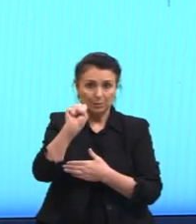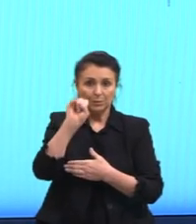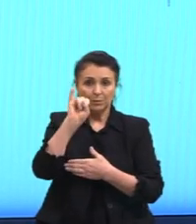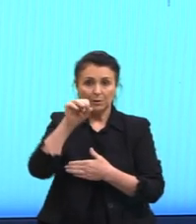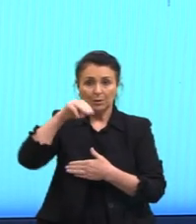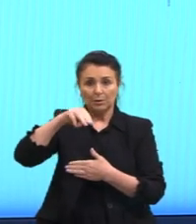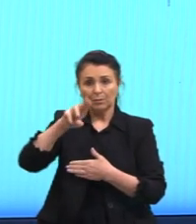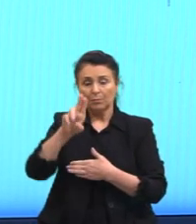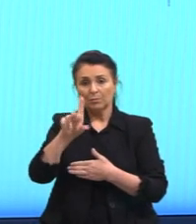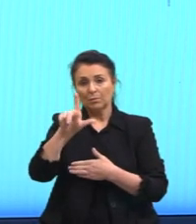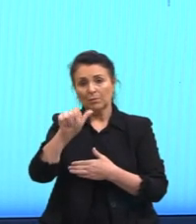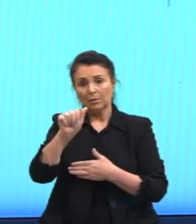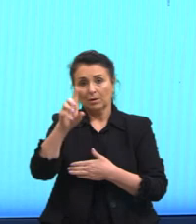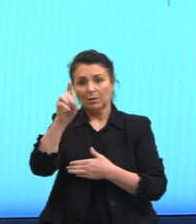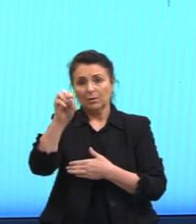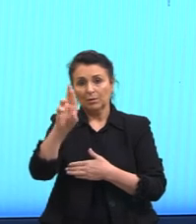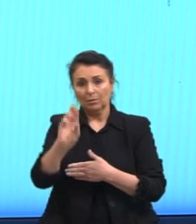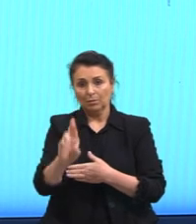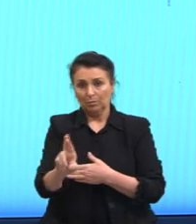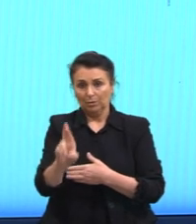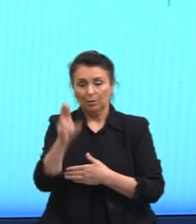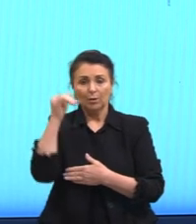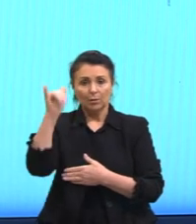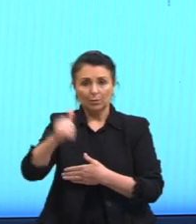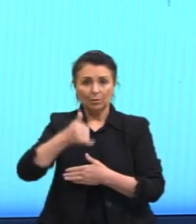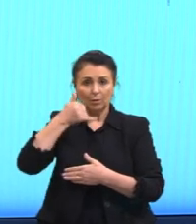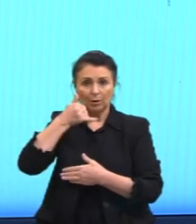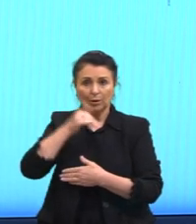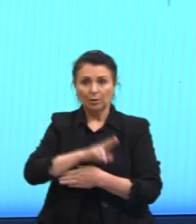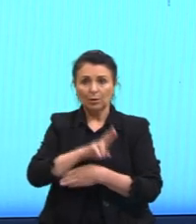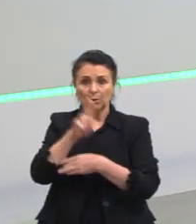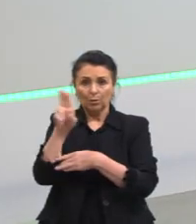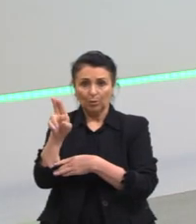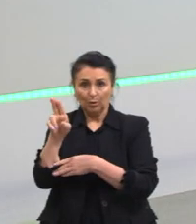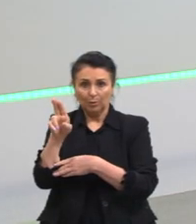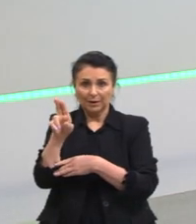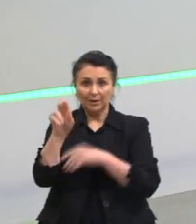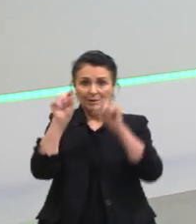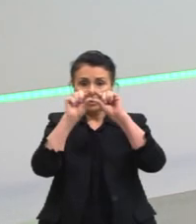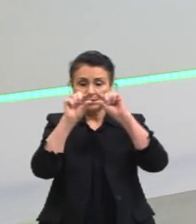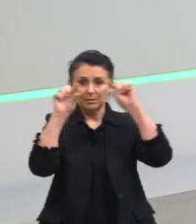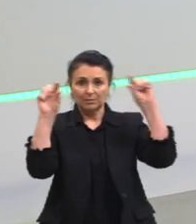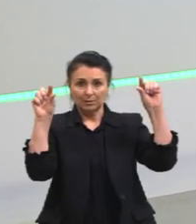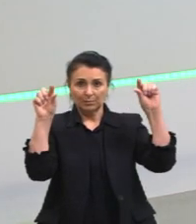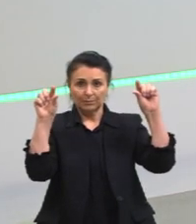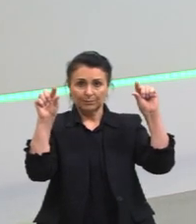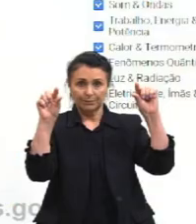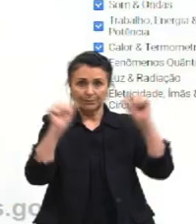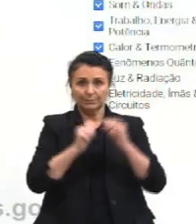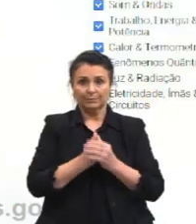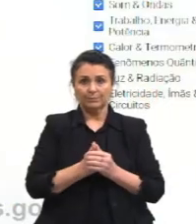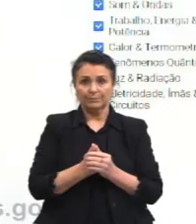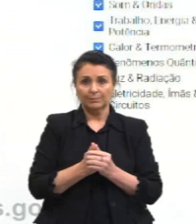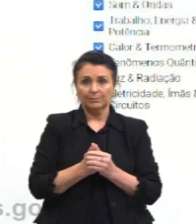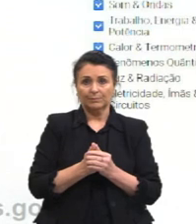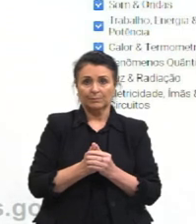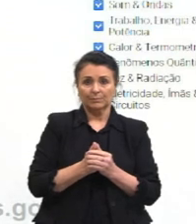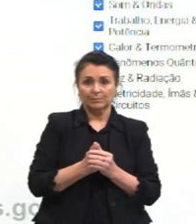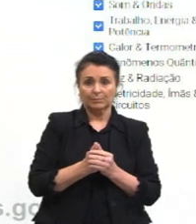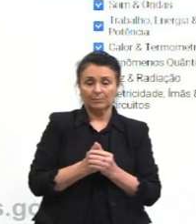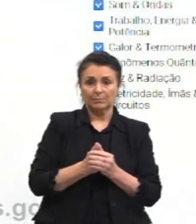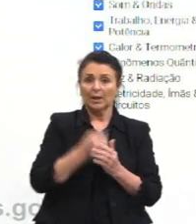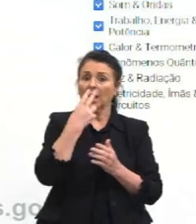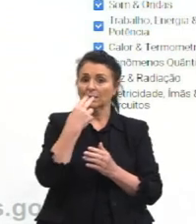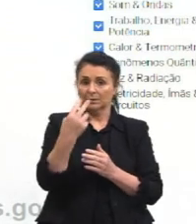só tem celular utilizar, tá? O nome do aplicativo é esse aqui em cima, tá, gente? Chemistry e Physics